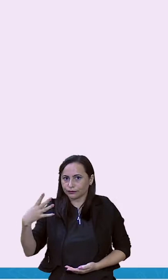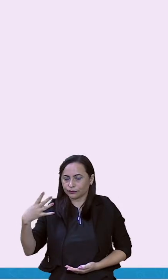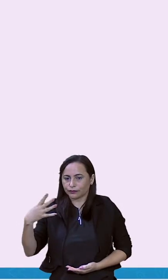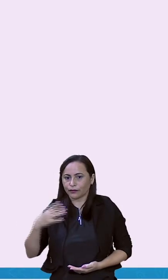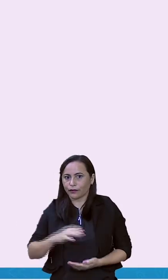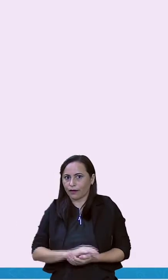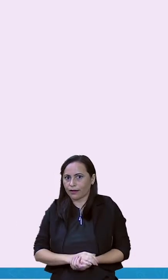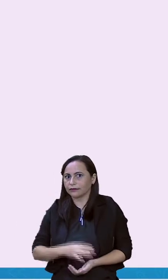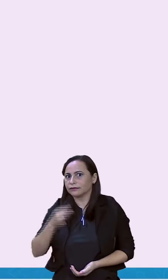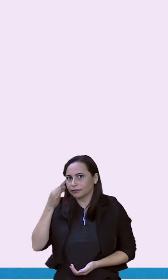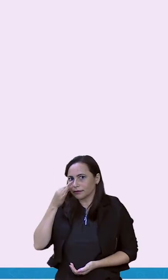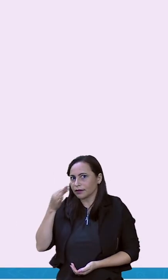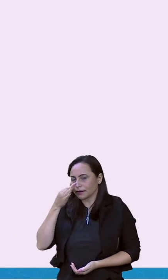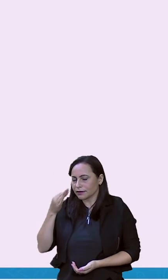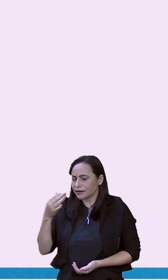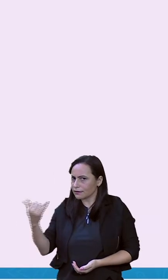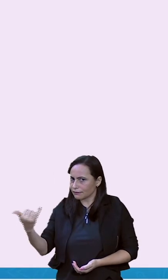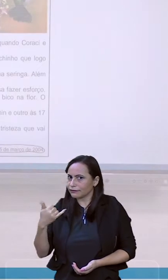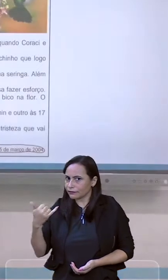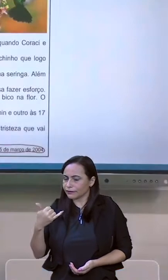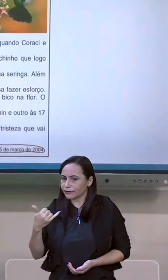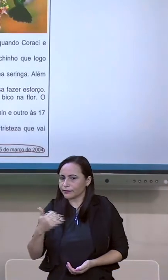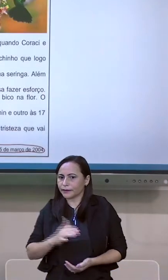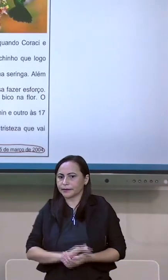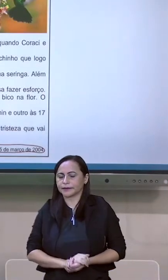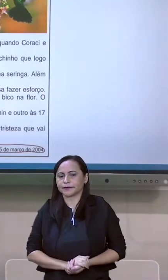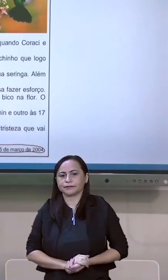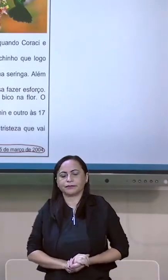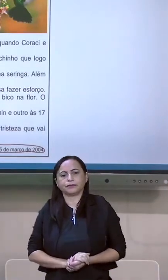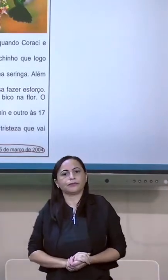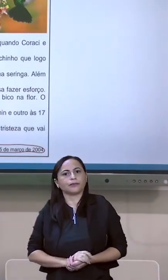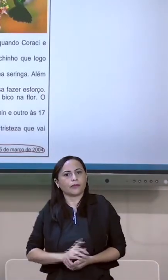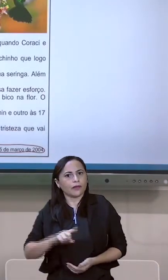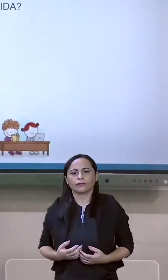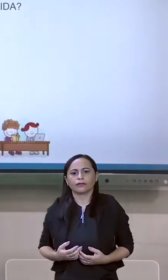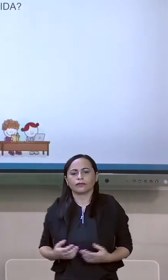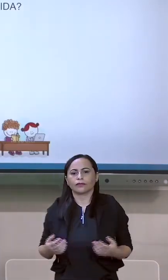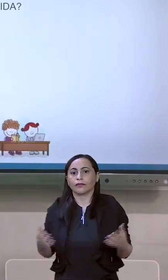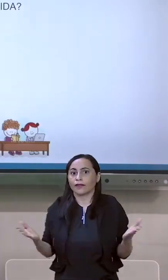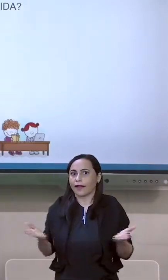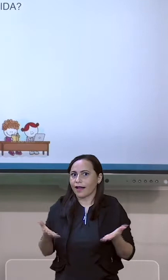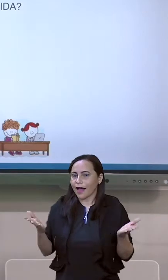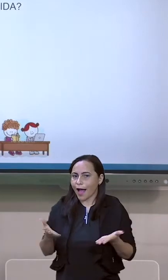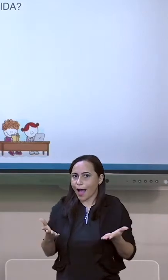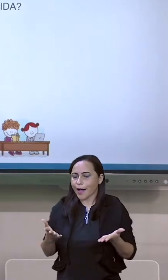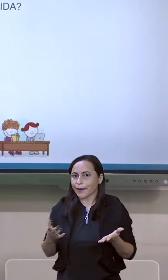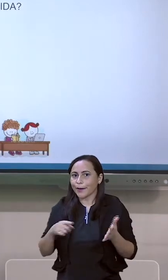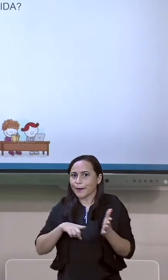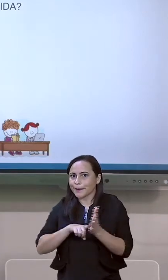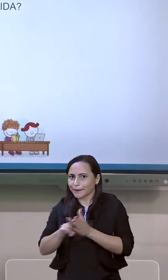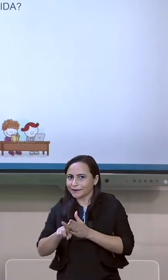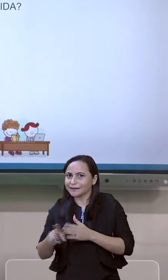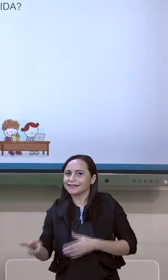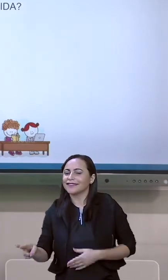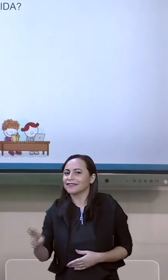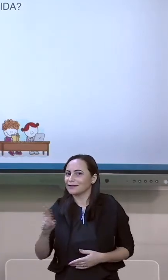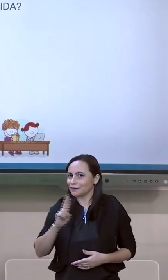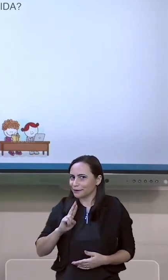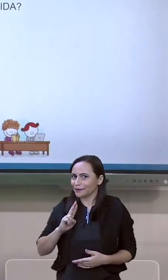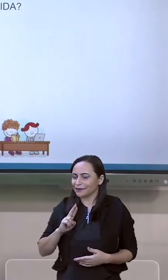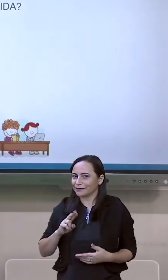Preste bem atenção nessa informação e nas outras que nós falamos no texto. Vamos responder algumas